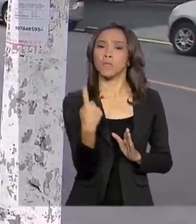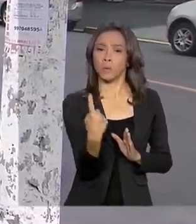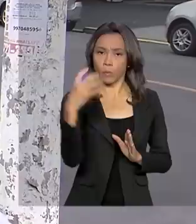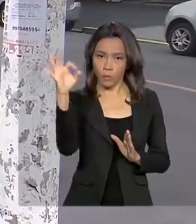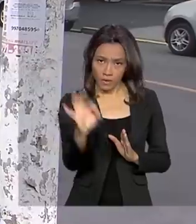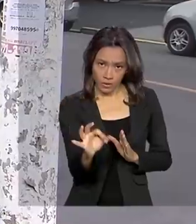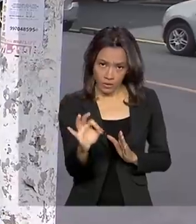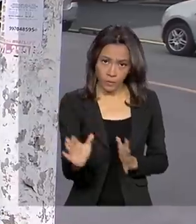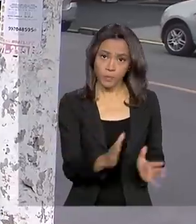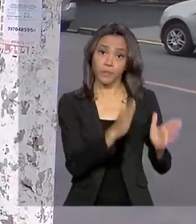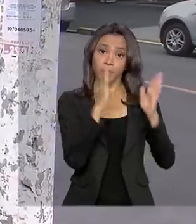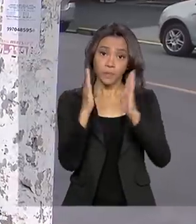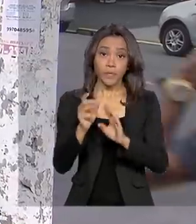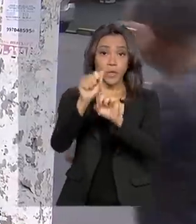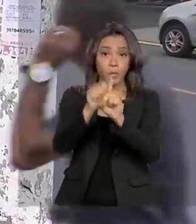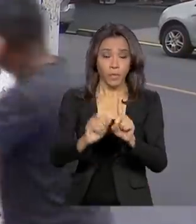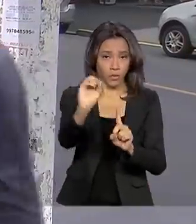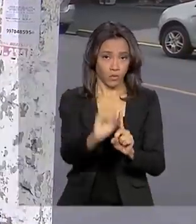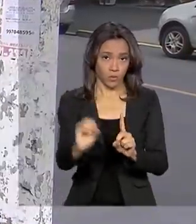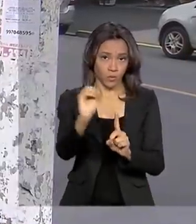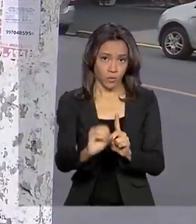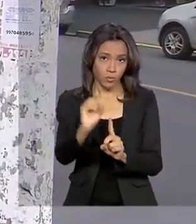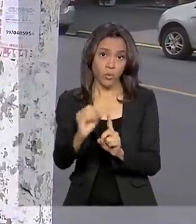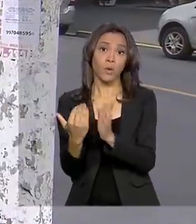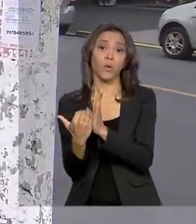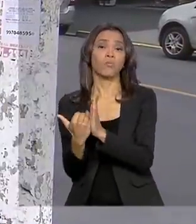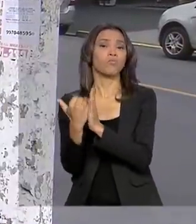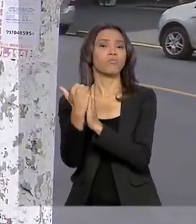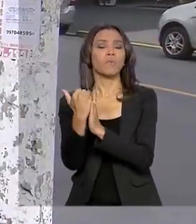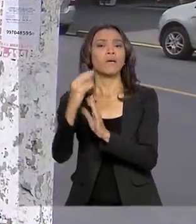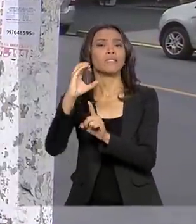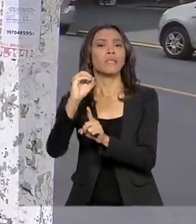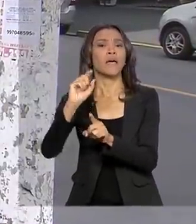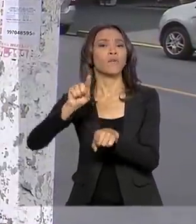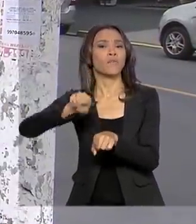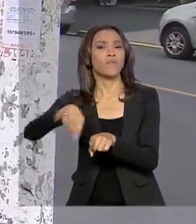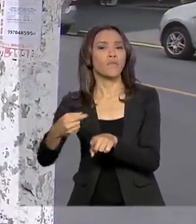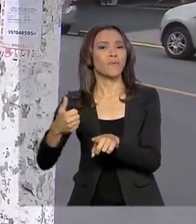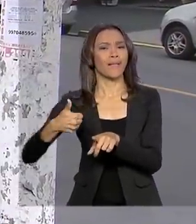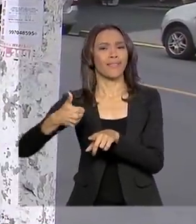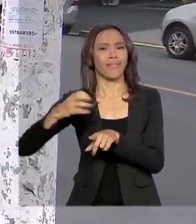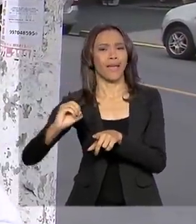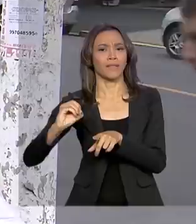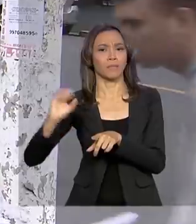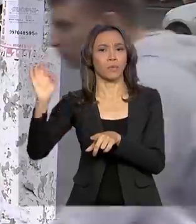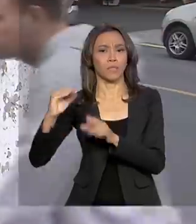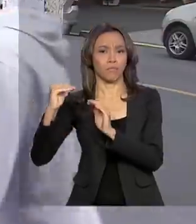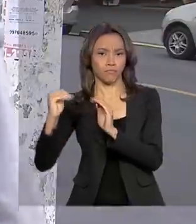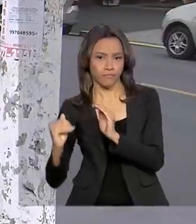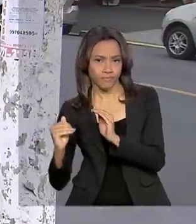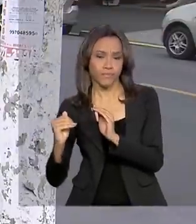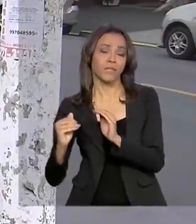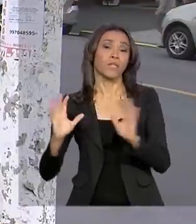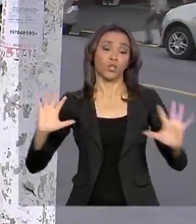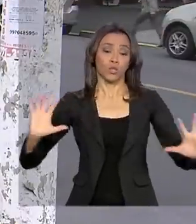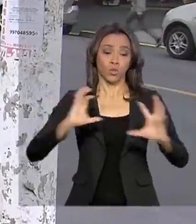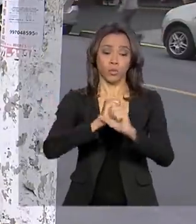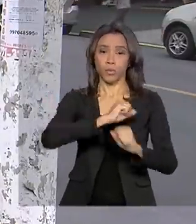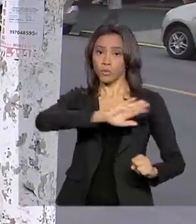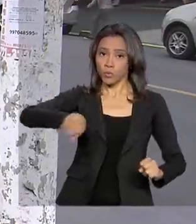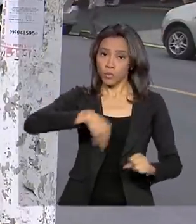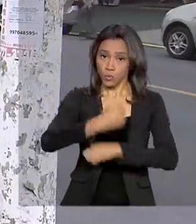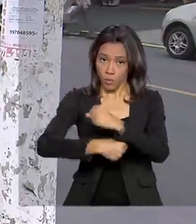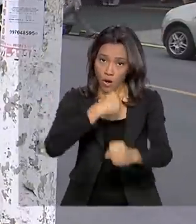Enquanto em outubro, a alta tinha sido de 0,10%. No acumulado do ano, o